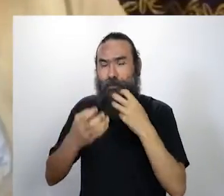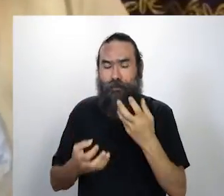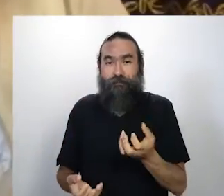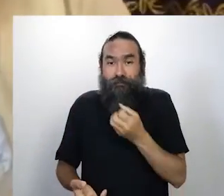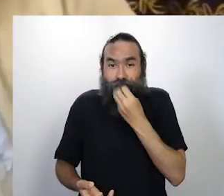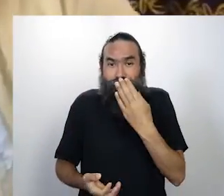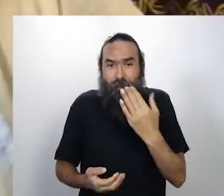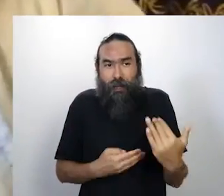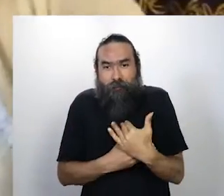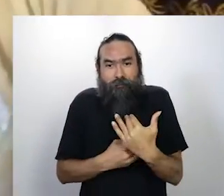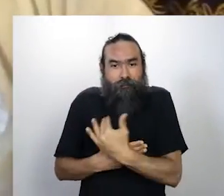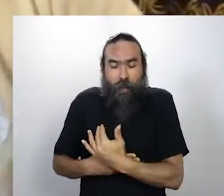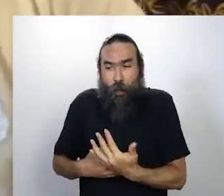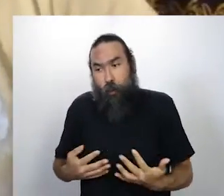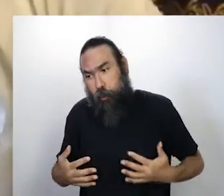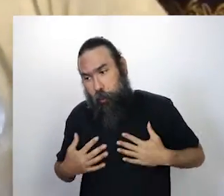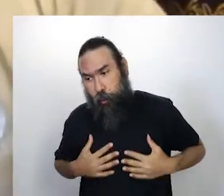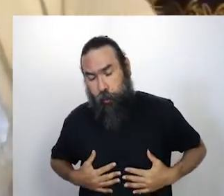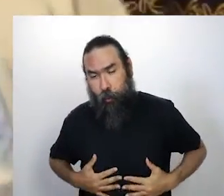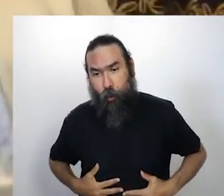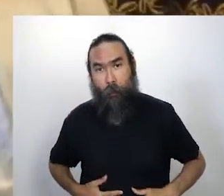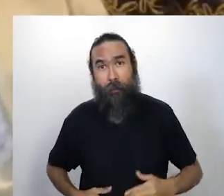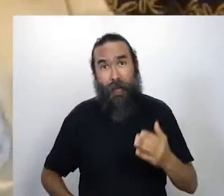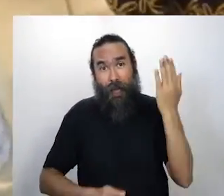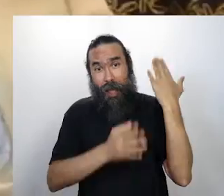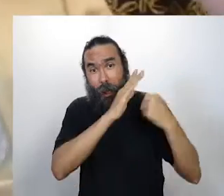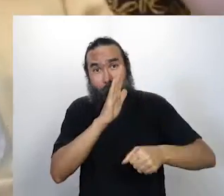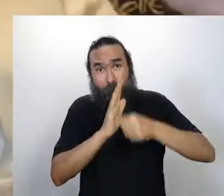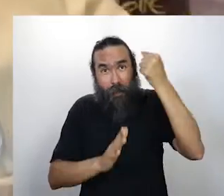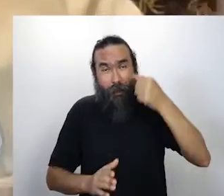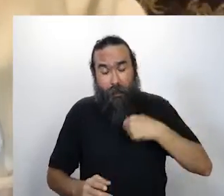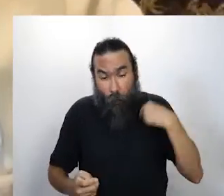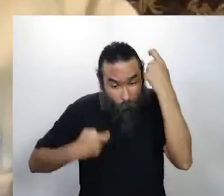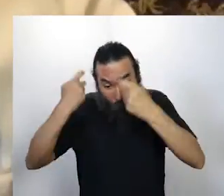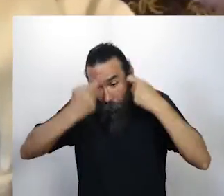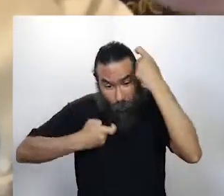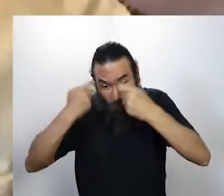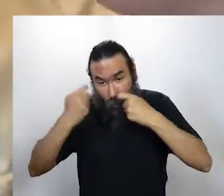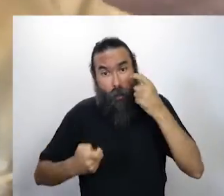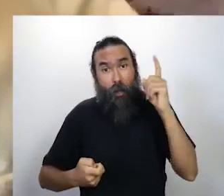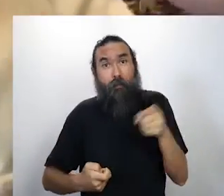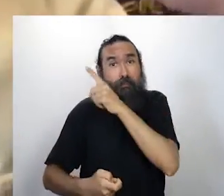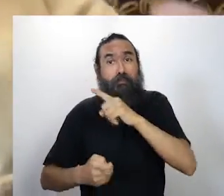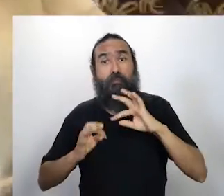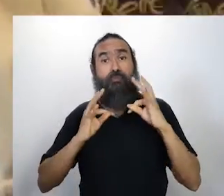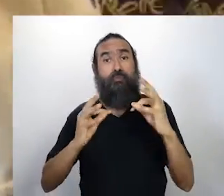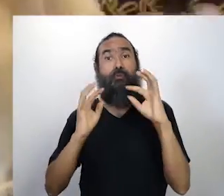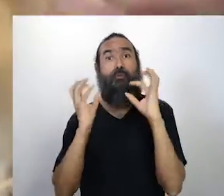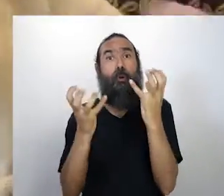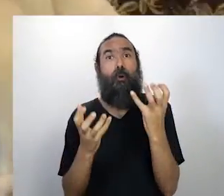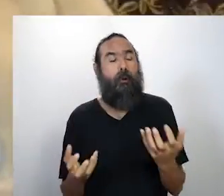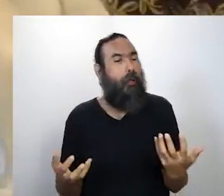a primeira sensação foi de desespero. E aí, aos poucos, as coisas vão se movendo. como se fosse uma